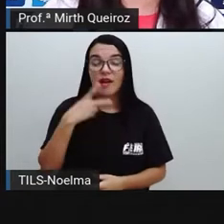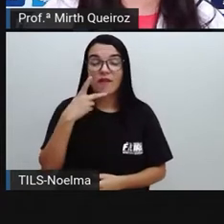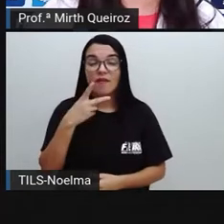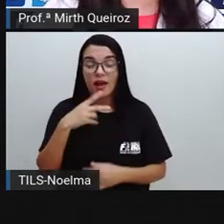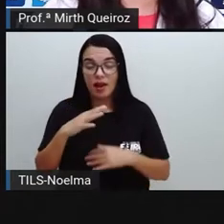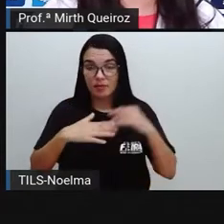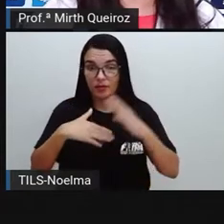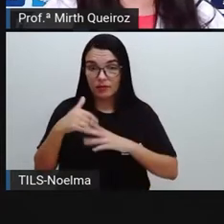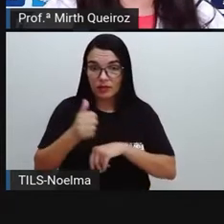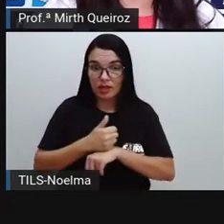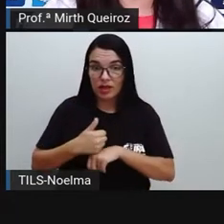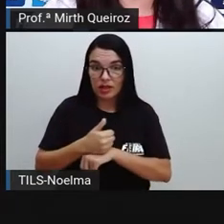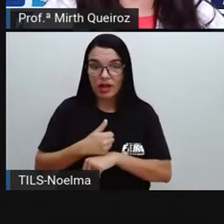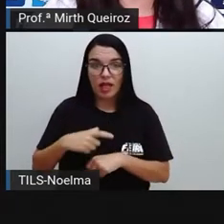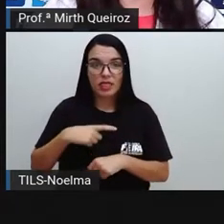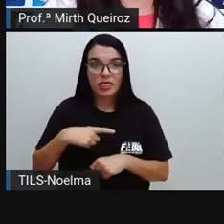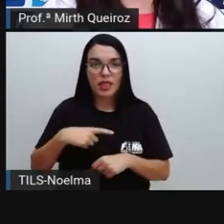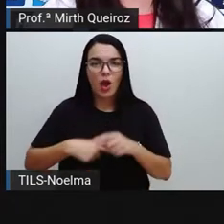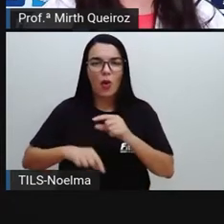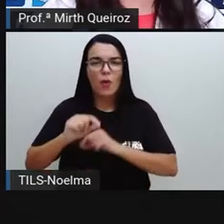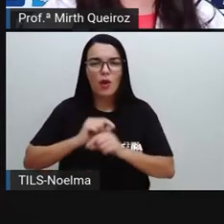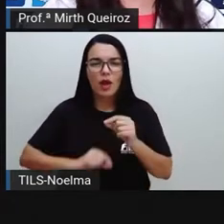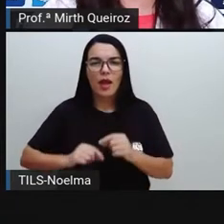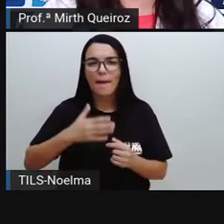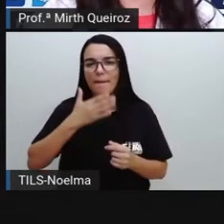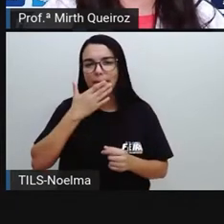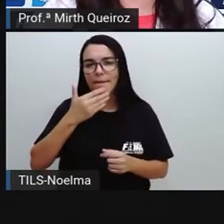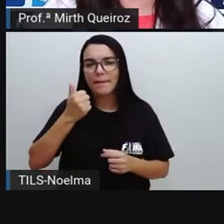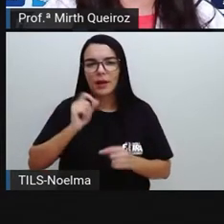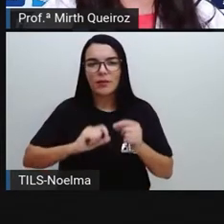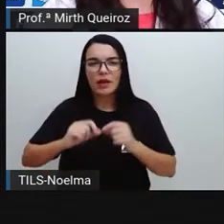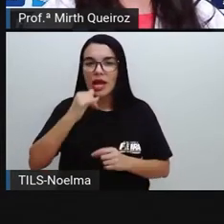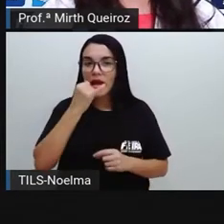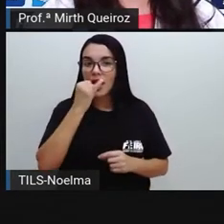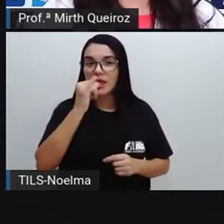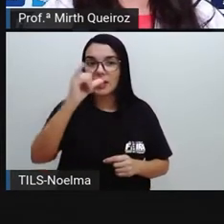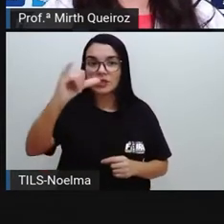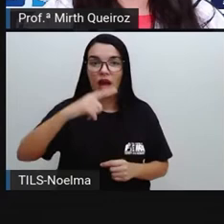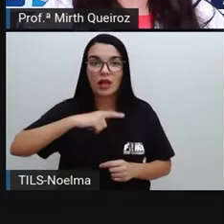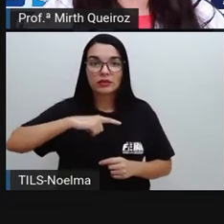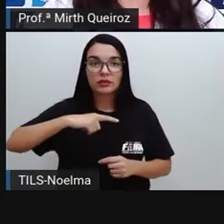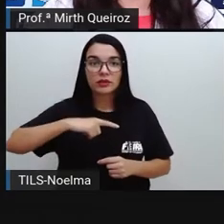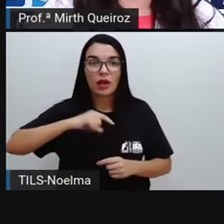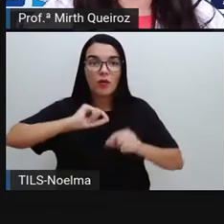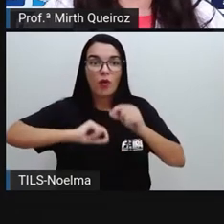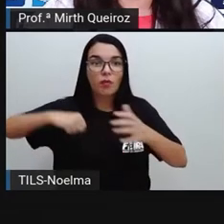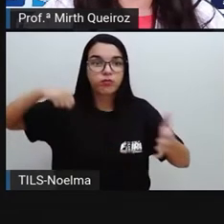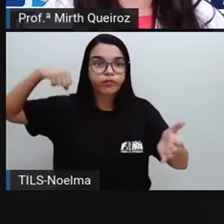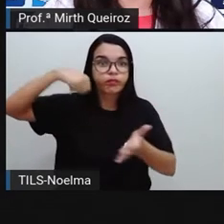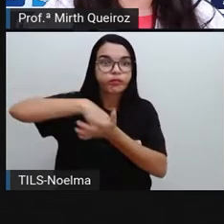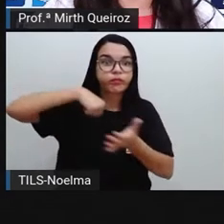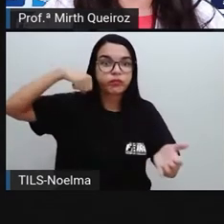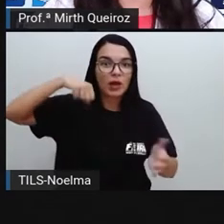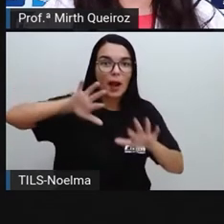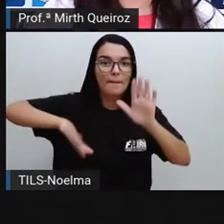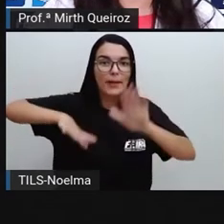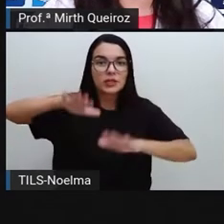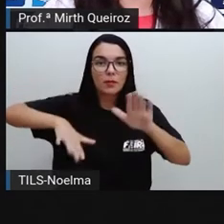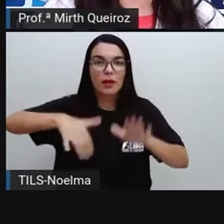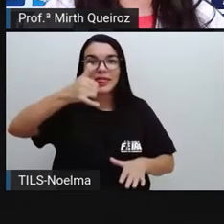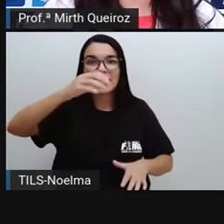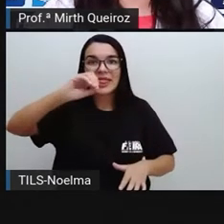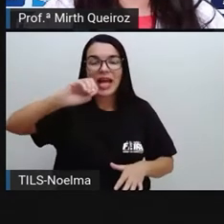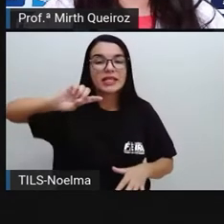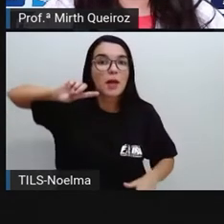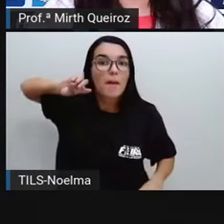perdão, tinha 20 quilômetros de largura e que a energia gerada como resultado do impacto é equivalente a